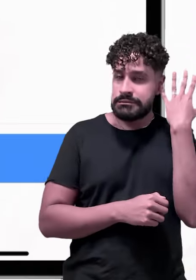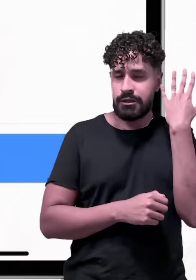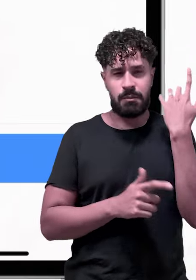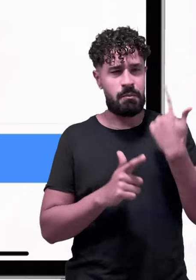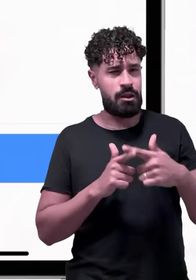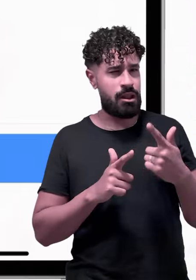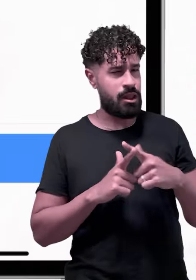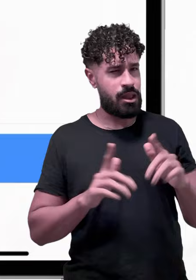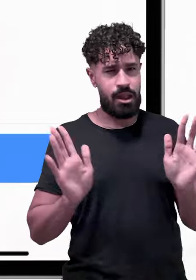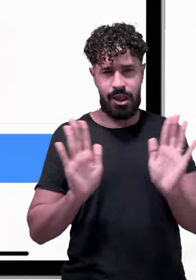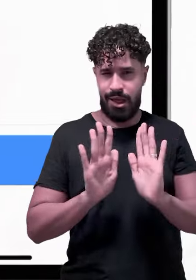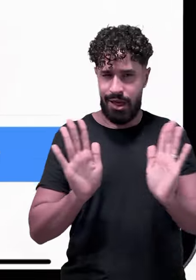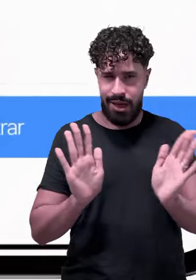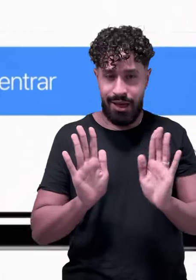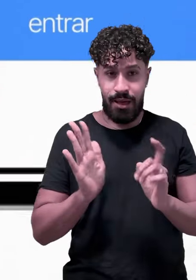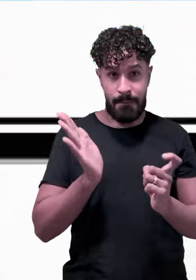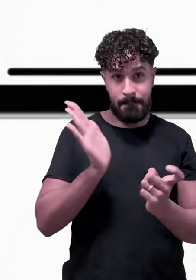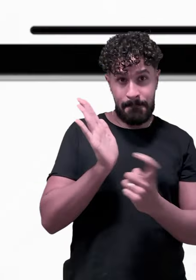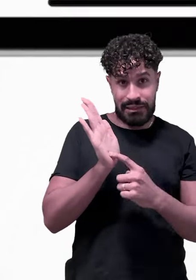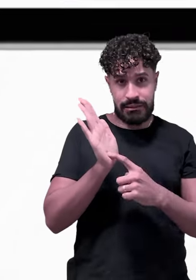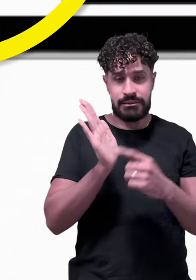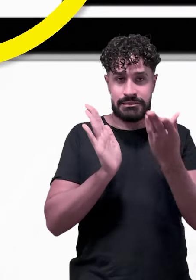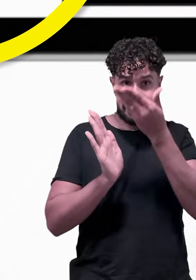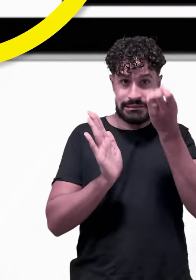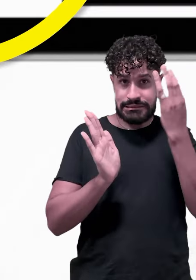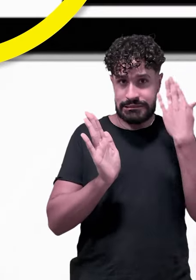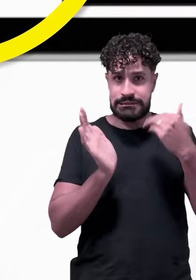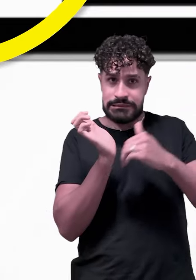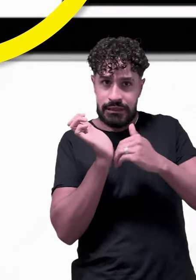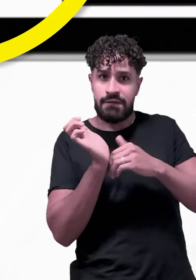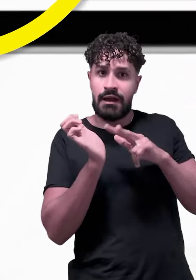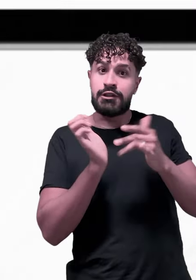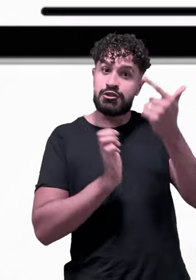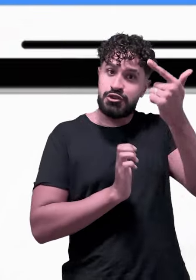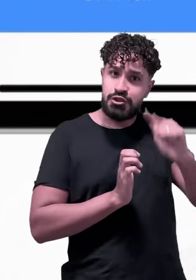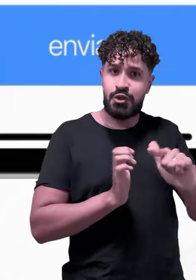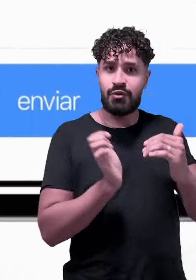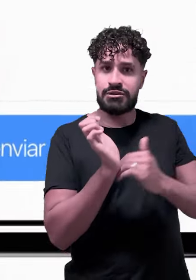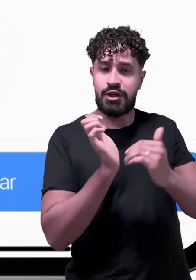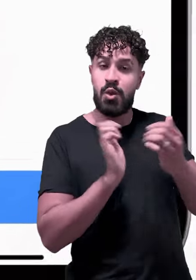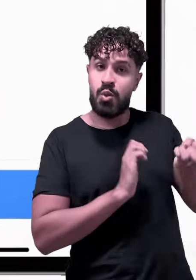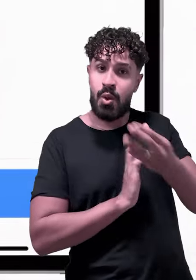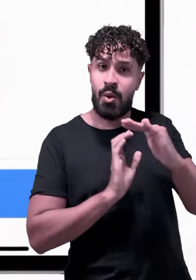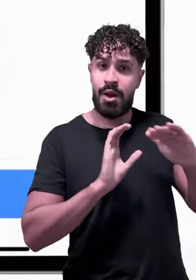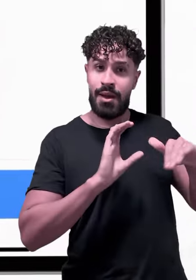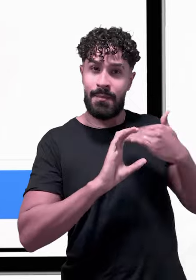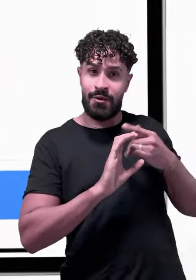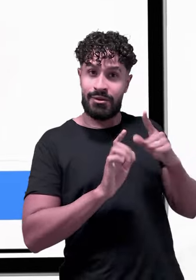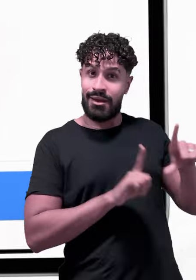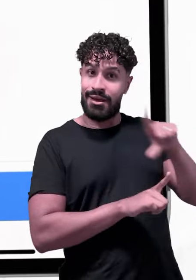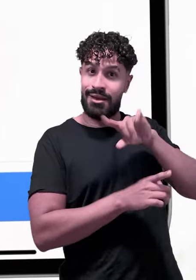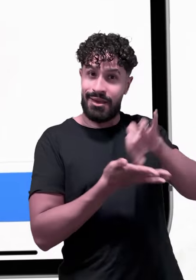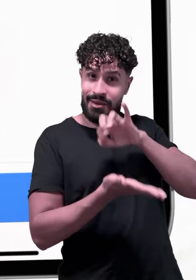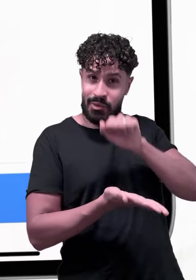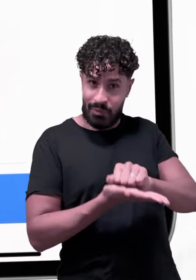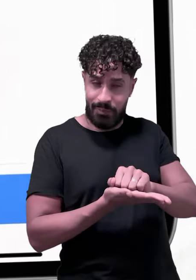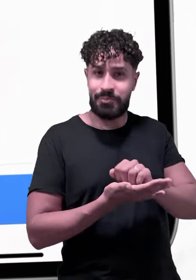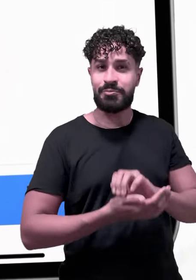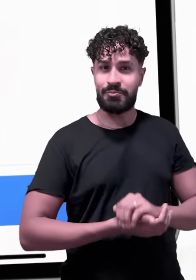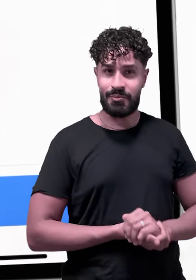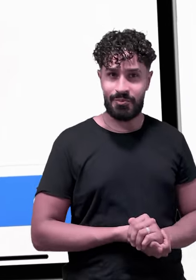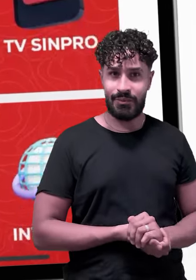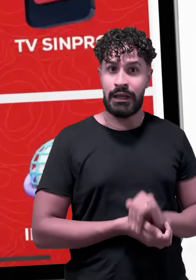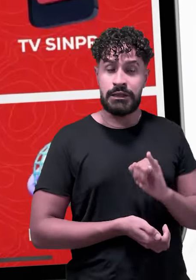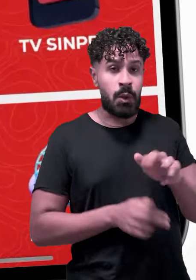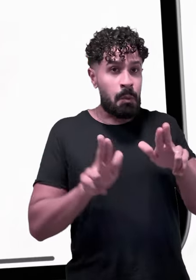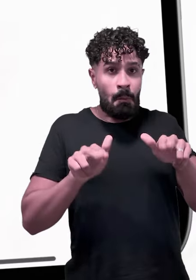Se esqueceu, não tem problema. Clique em Esqueci minha senha que você vai receber a nova senha no e-mail que você cadastrou com